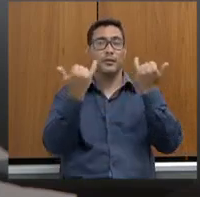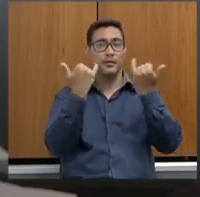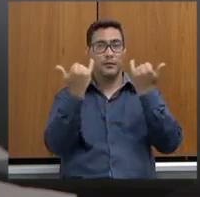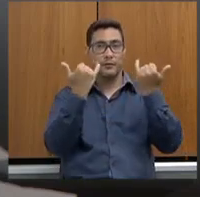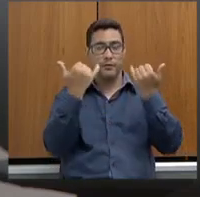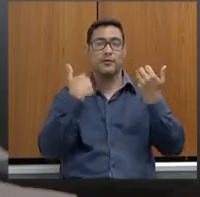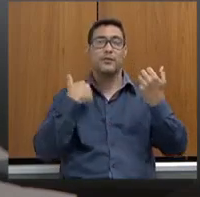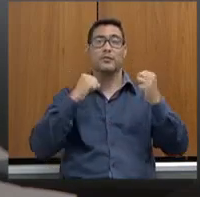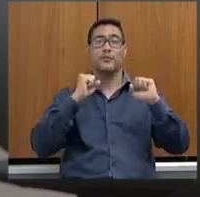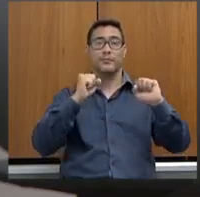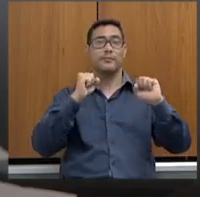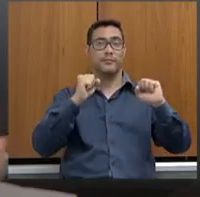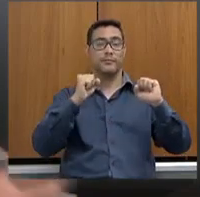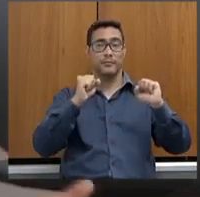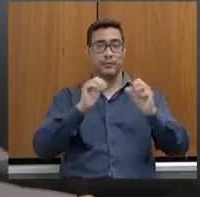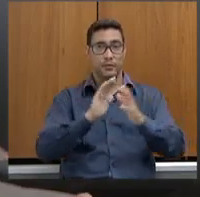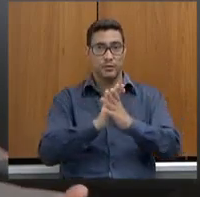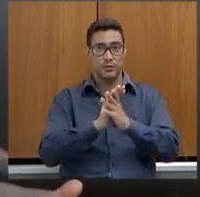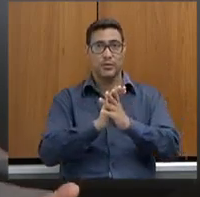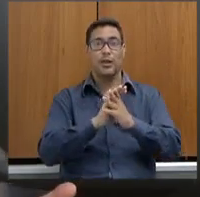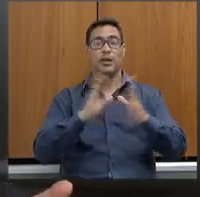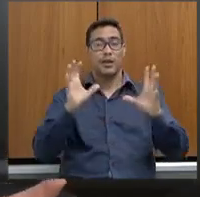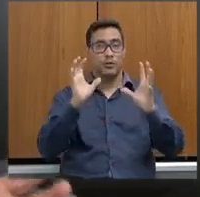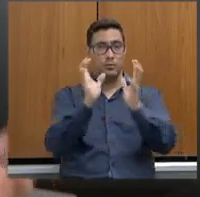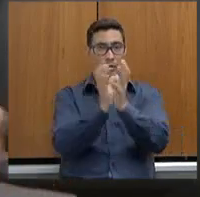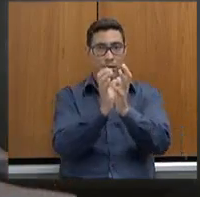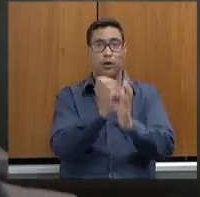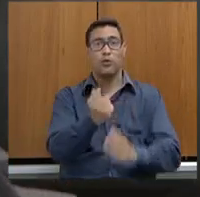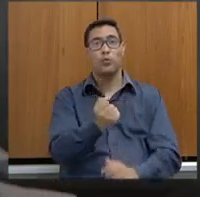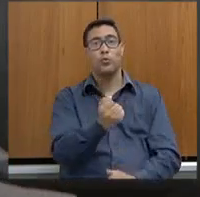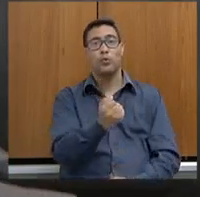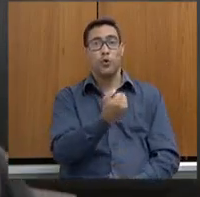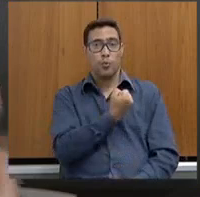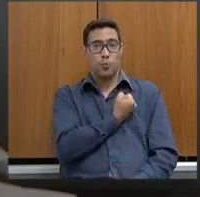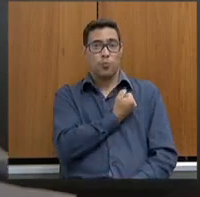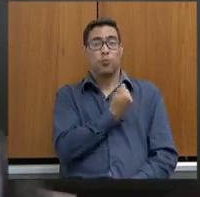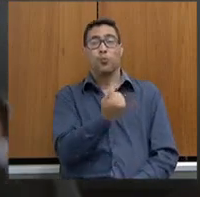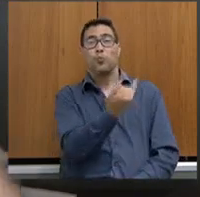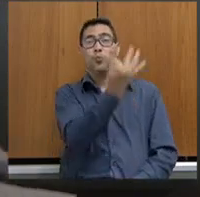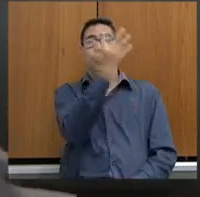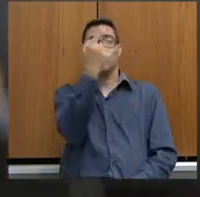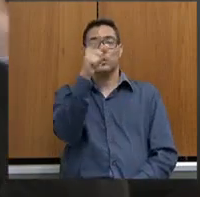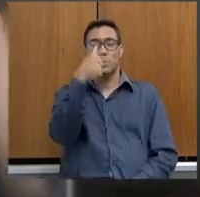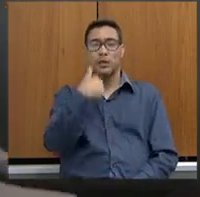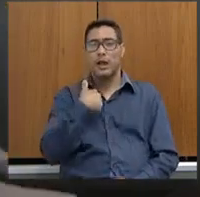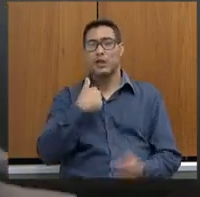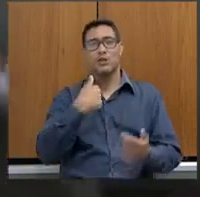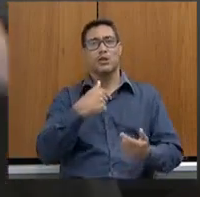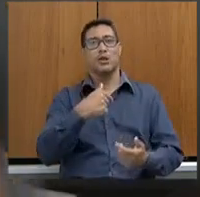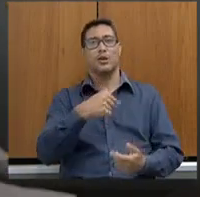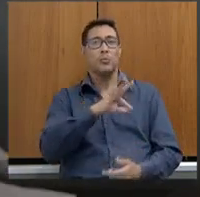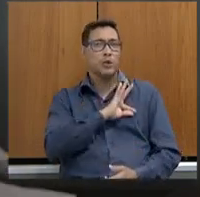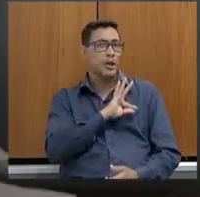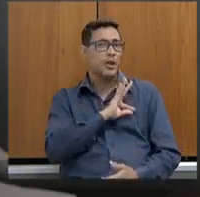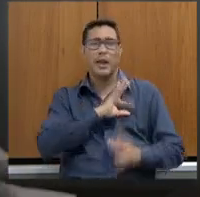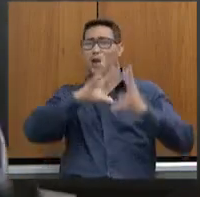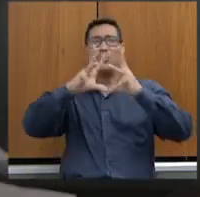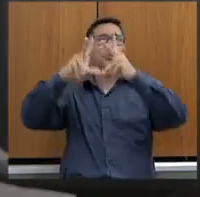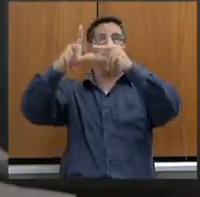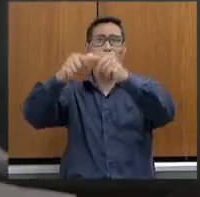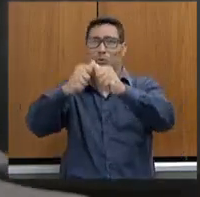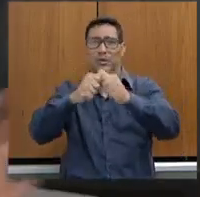ser encaminhados à comissão. O número de policiais, civis, militares, penais, sócio-educativos, bombeiros,